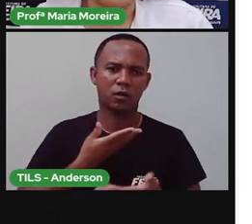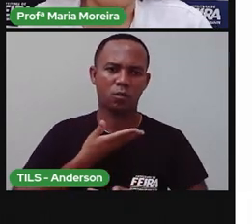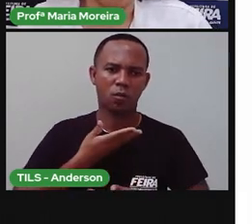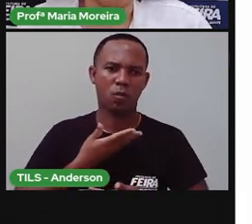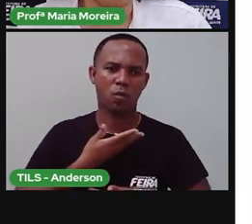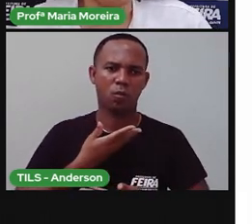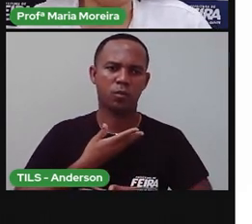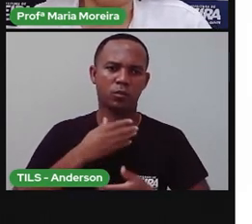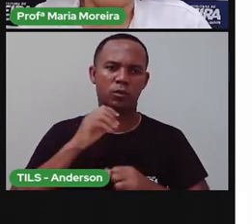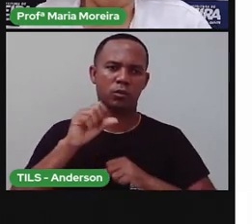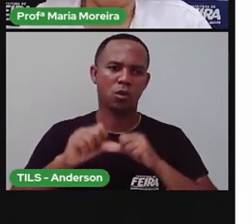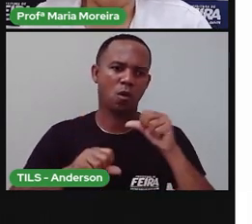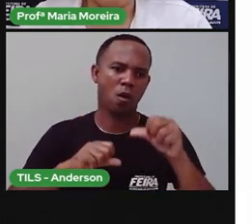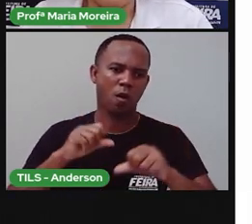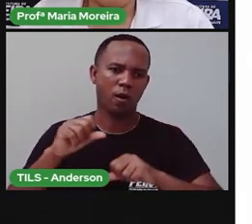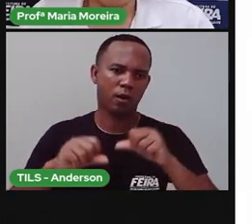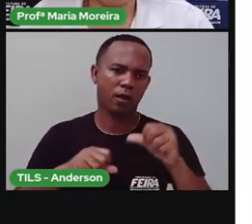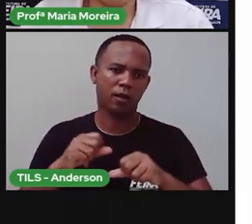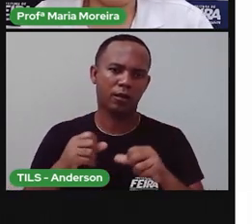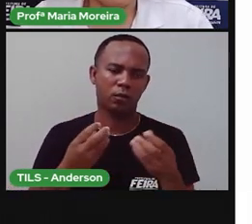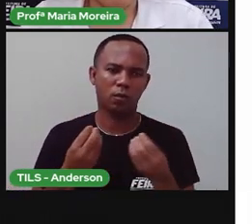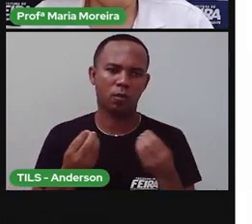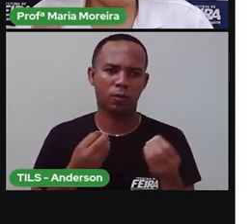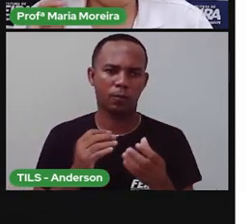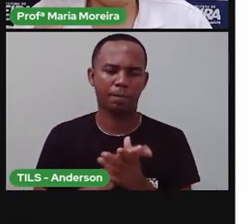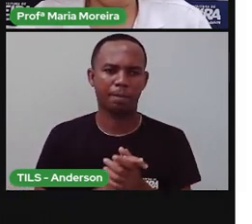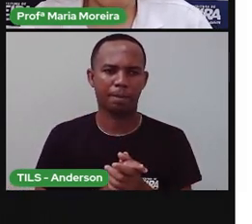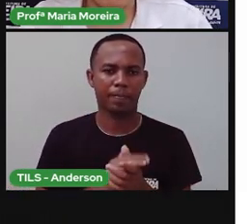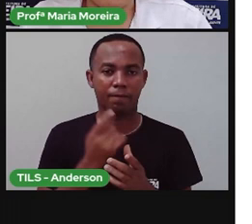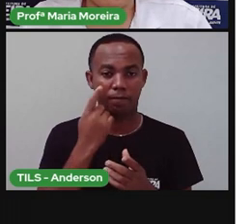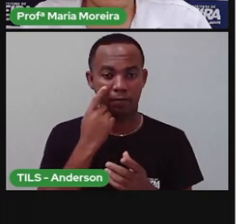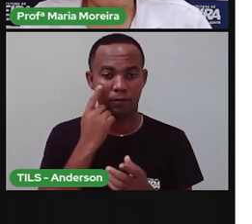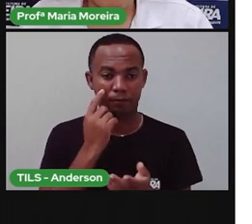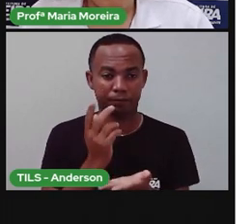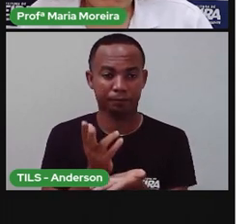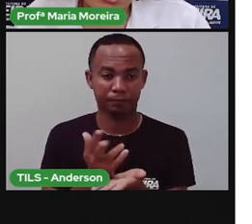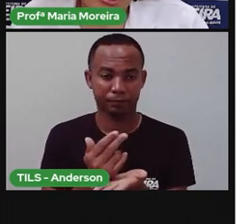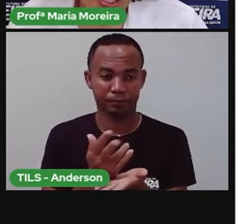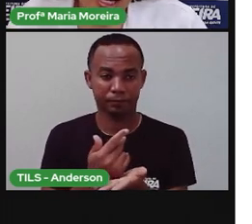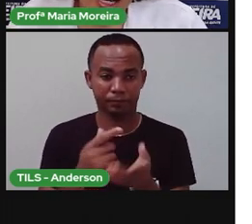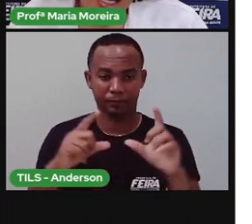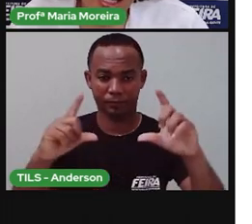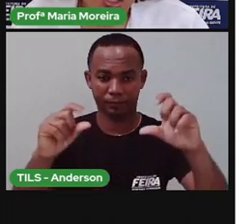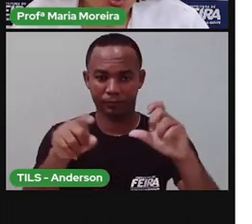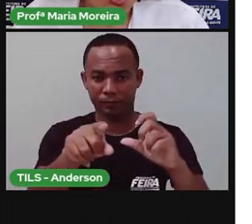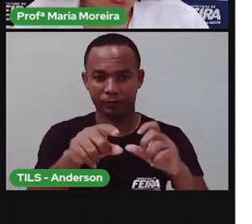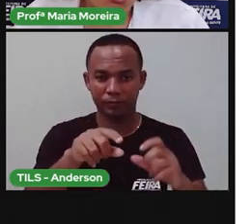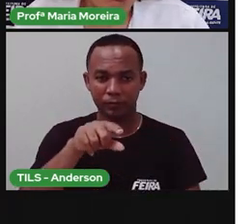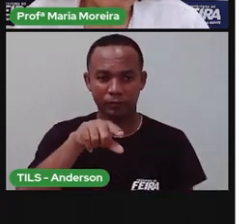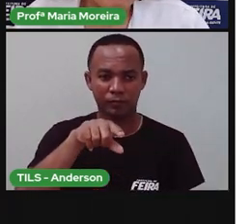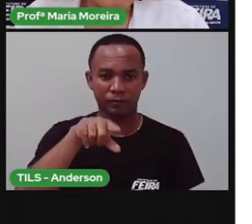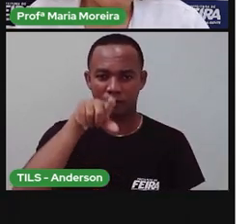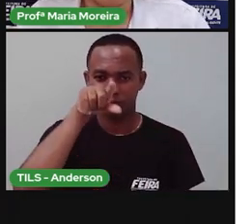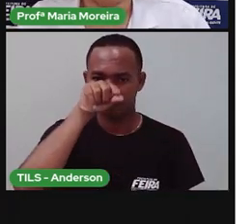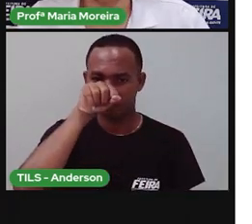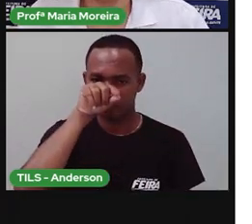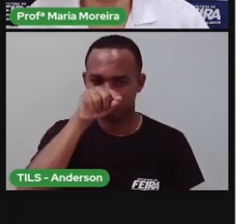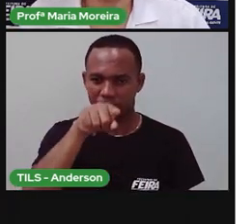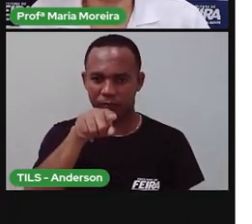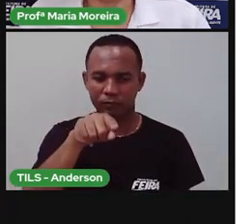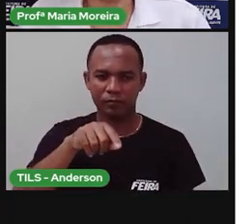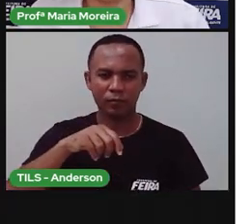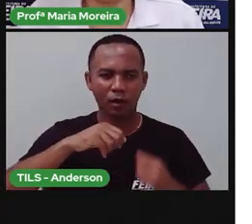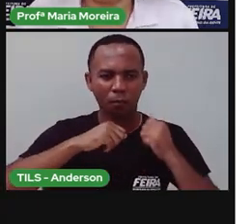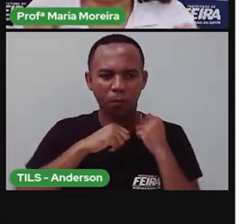passa ao longo do tempo. Como assim? Olha só essa imagem, né? Você tem a galinha ali que colocou o ovo, né?